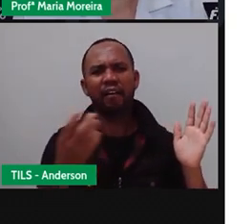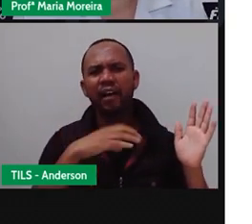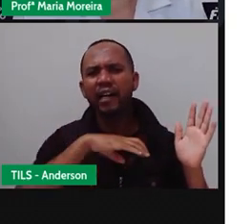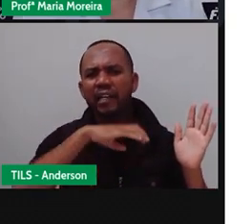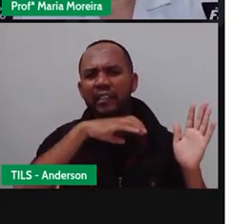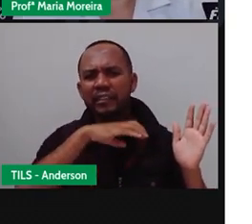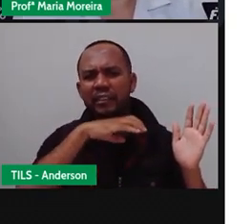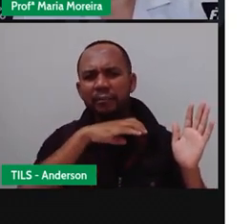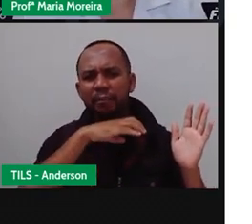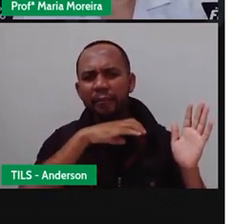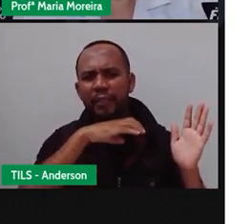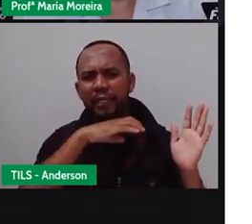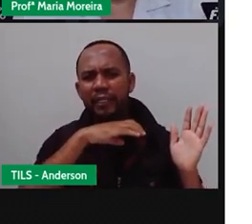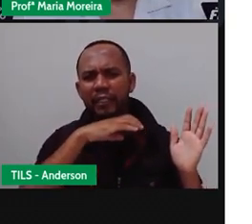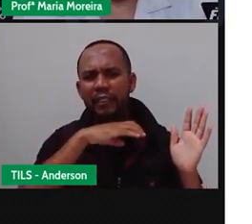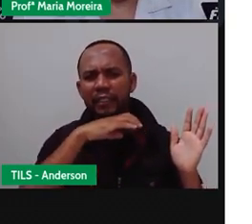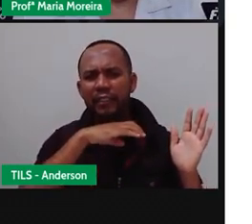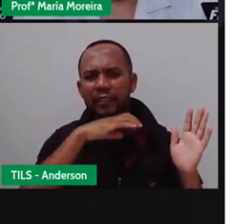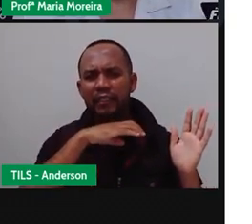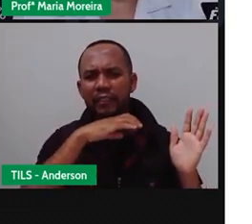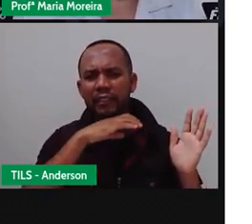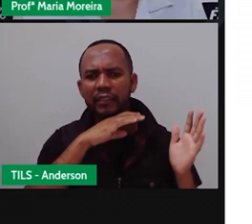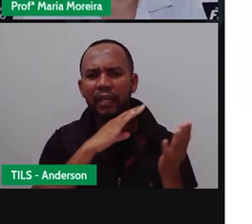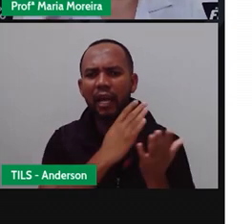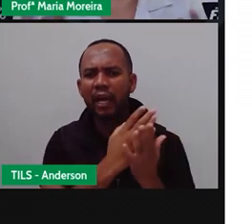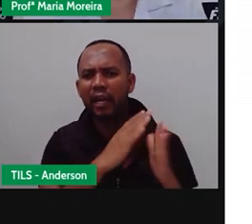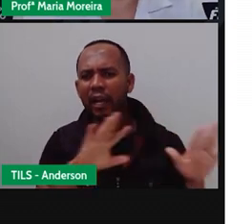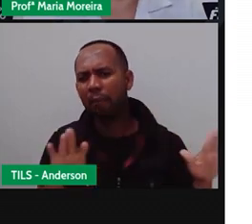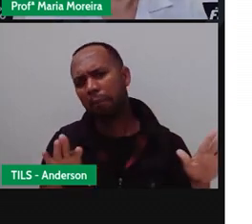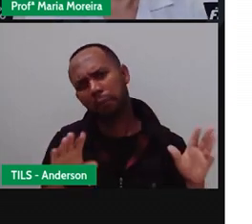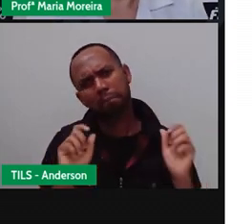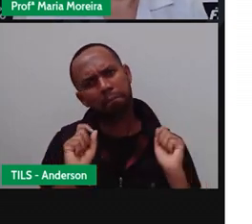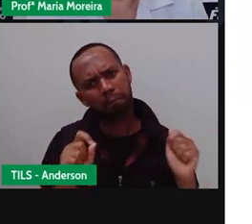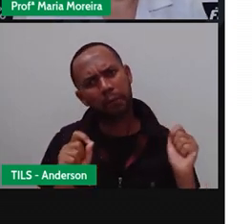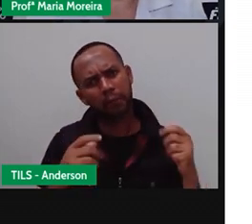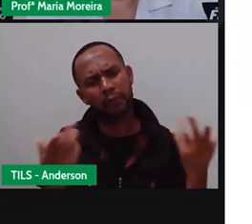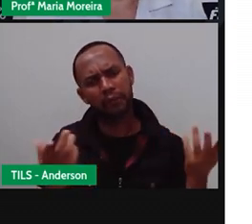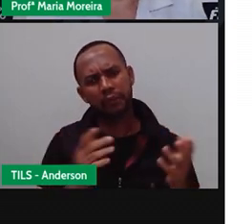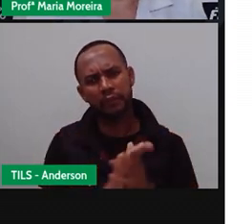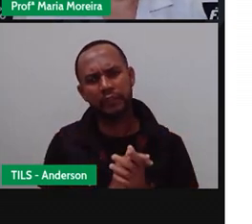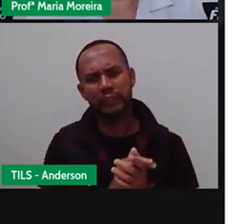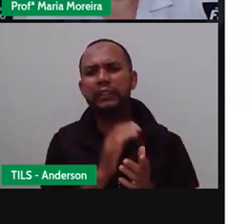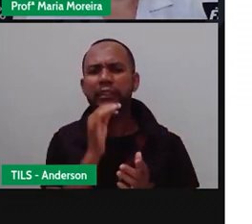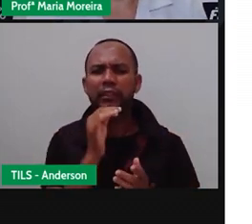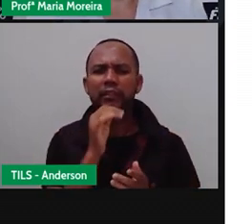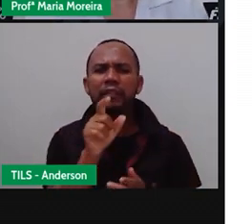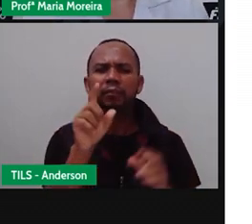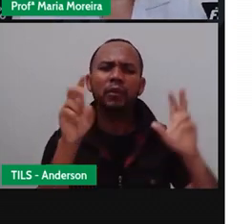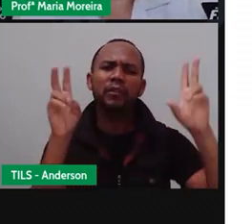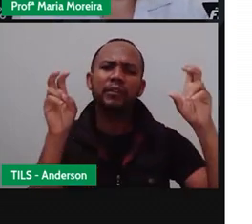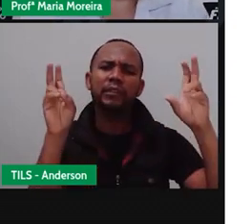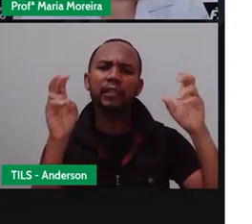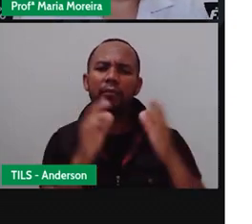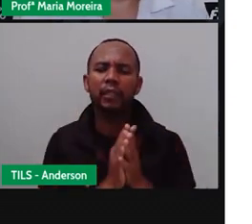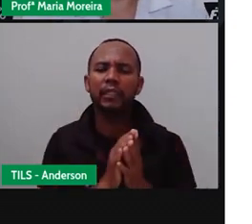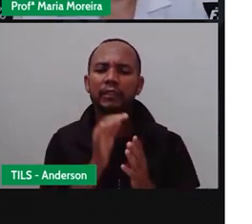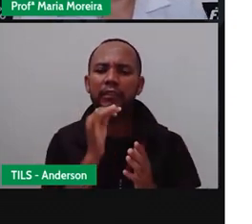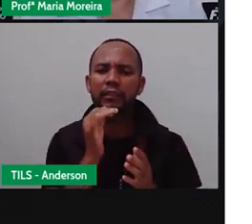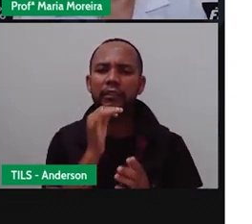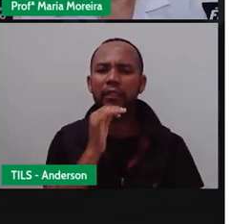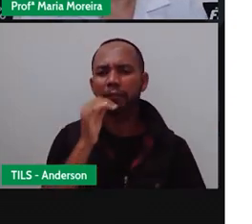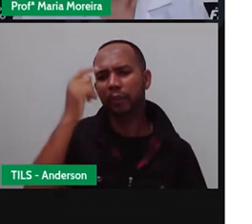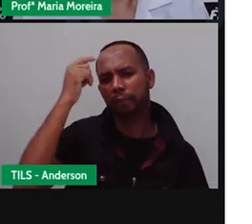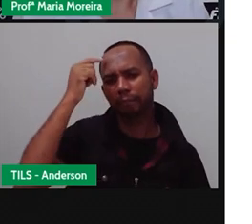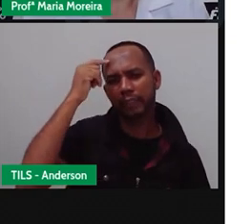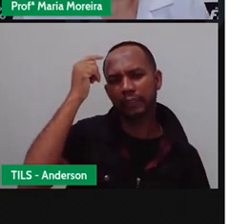O que é essa lista, não é isso? Essa lista vermelha aí de espécies ameaçadas. Vamos só tentar pensar